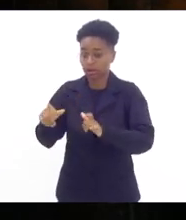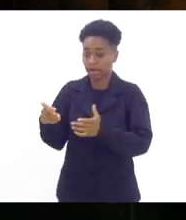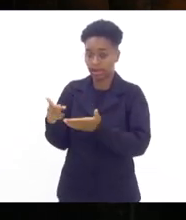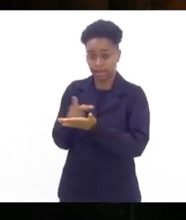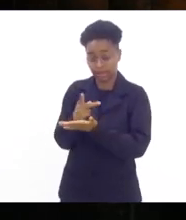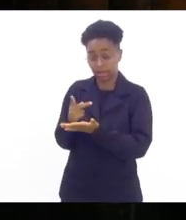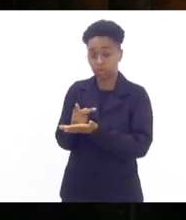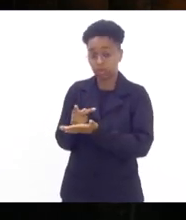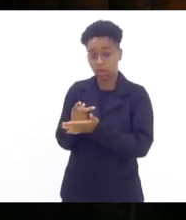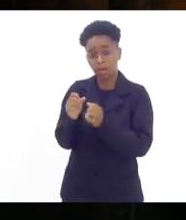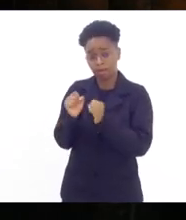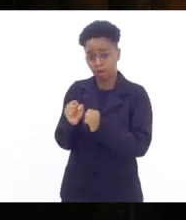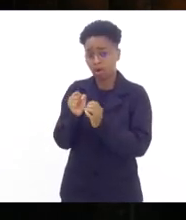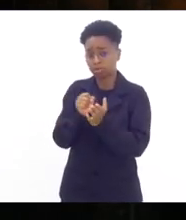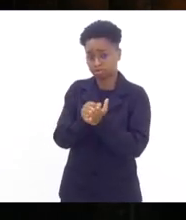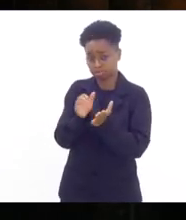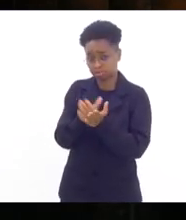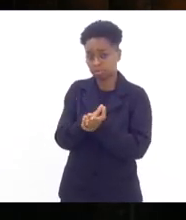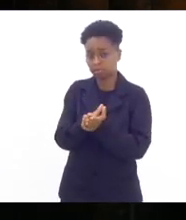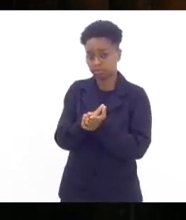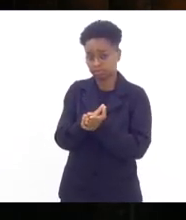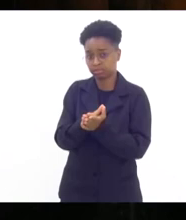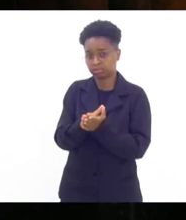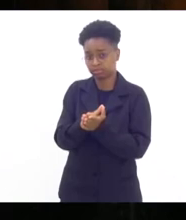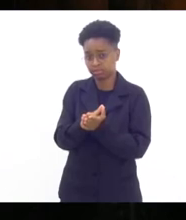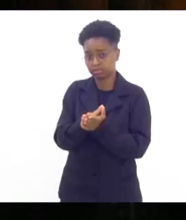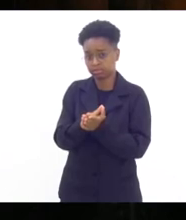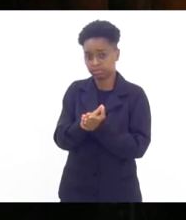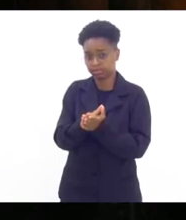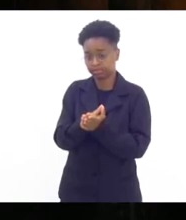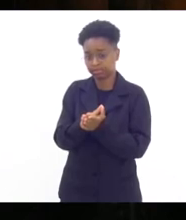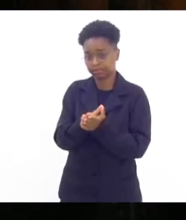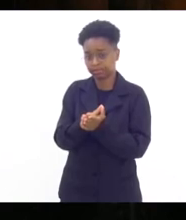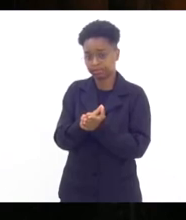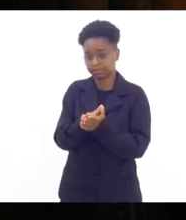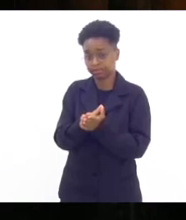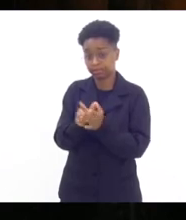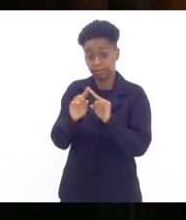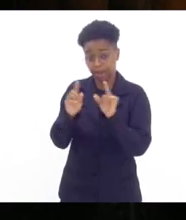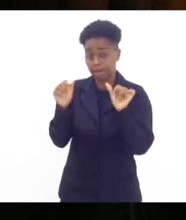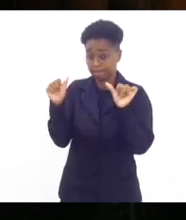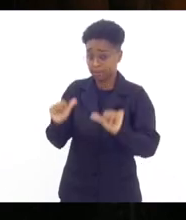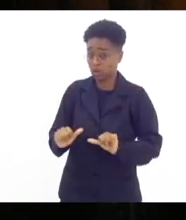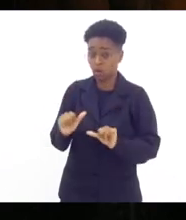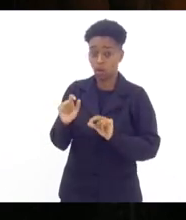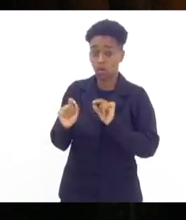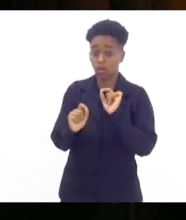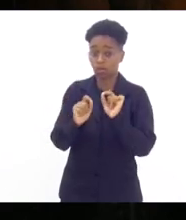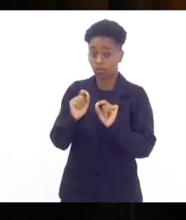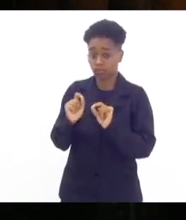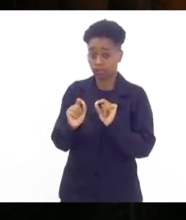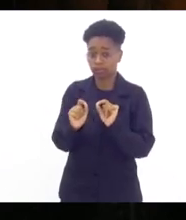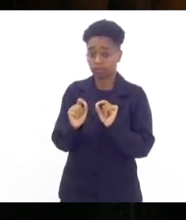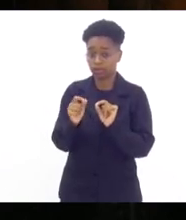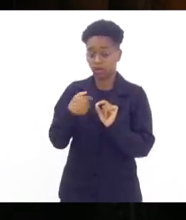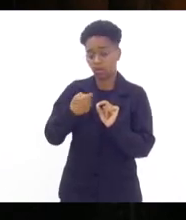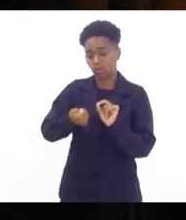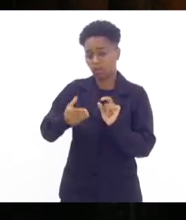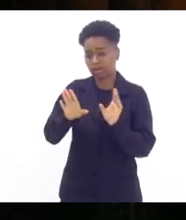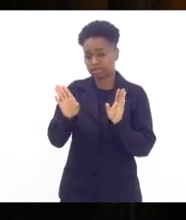receber uma multa e ainda pior deputado tante e concluindo